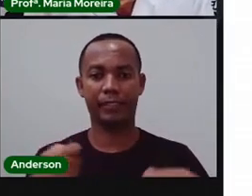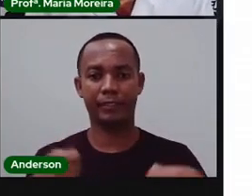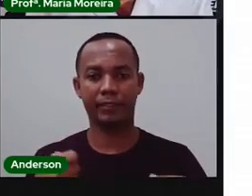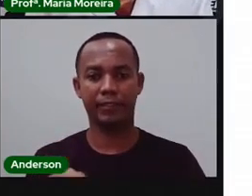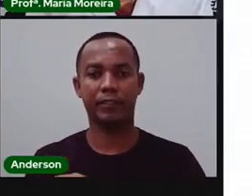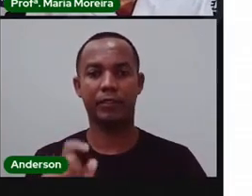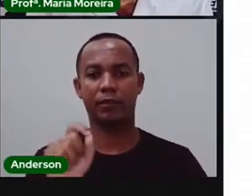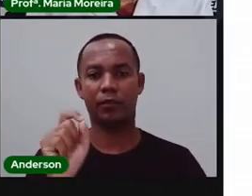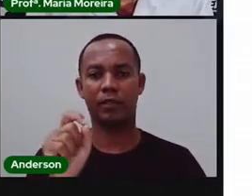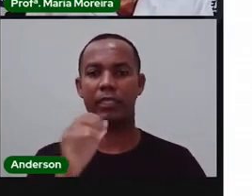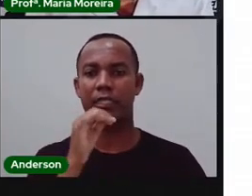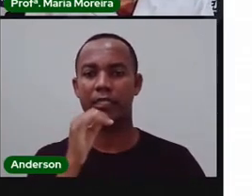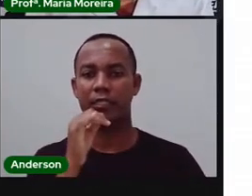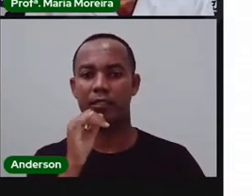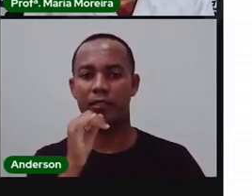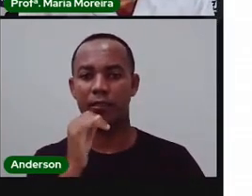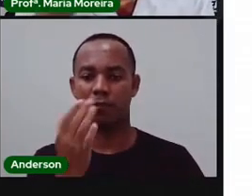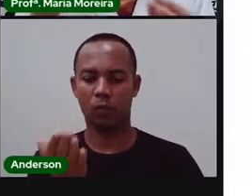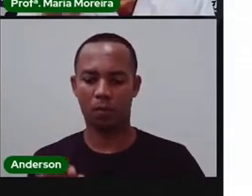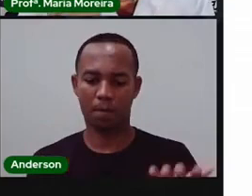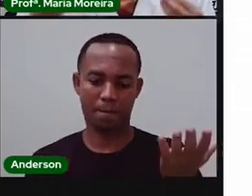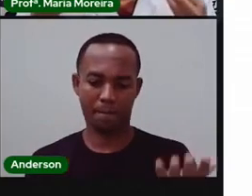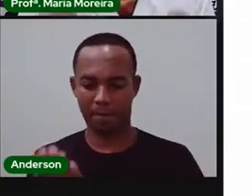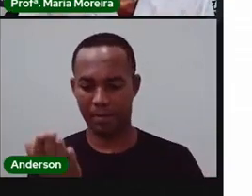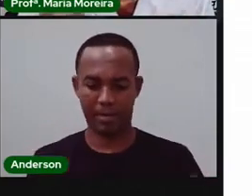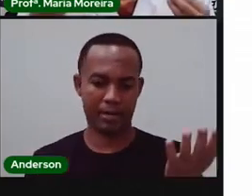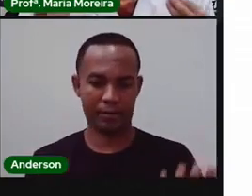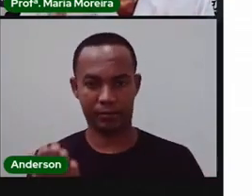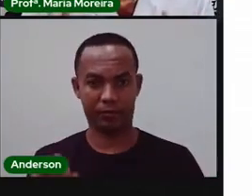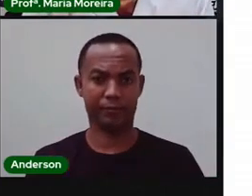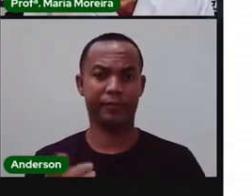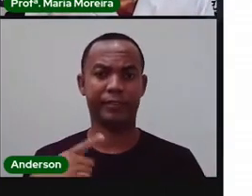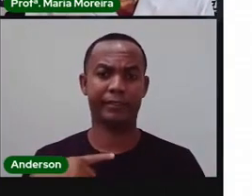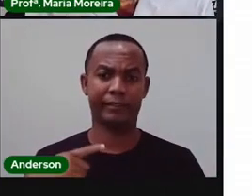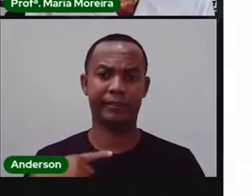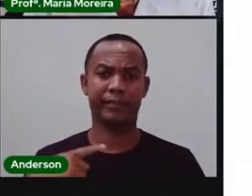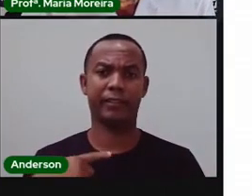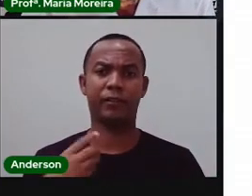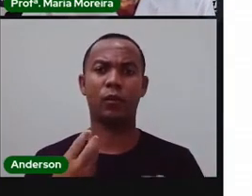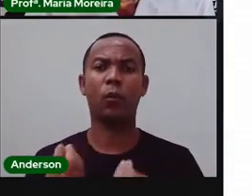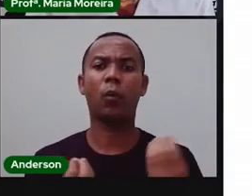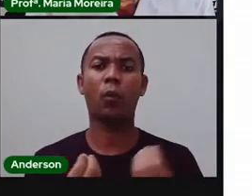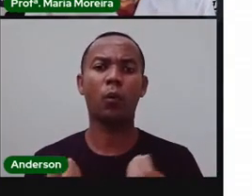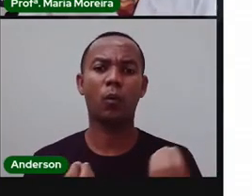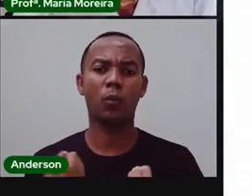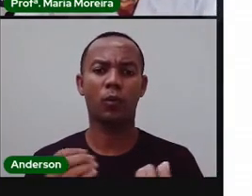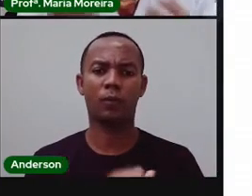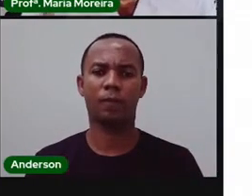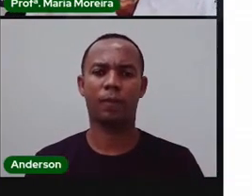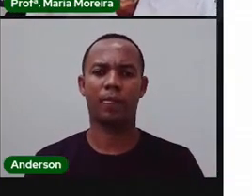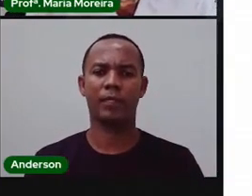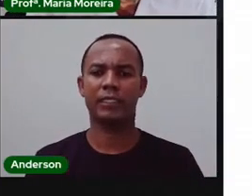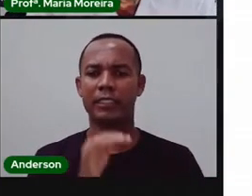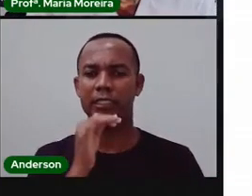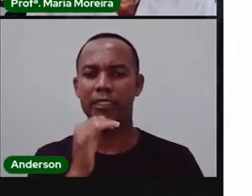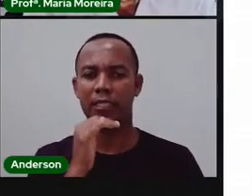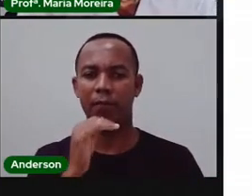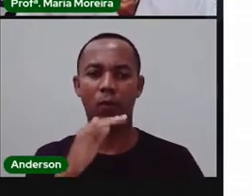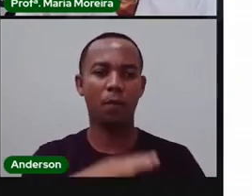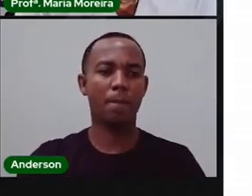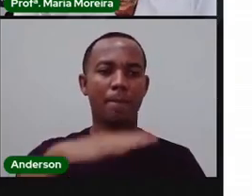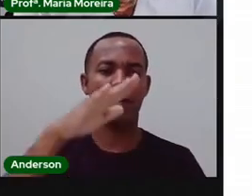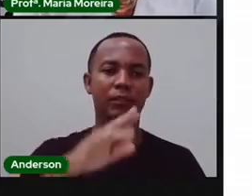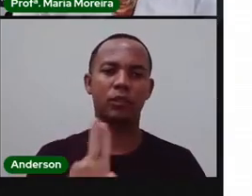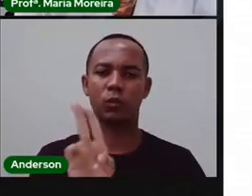unidades de medida, né? E você sabe quais são essas unidades de medidas e quais são as mais usadas?